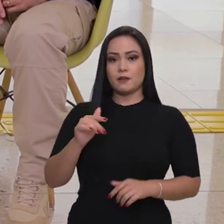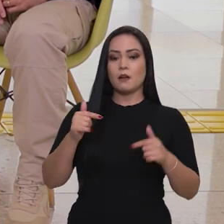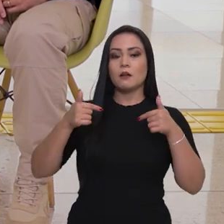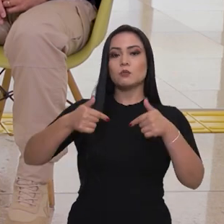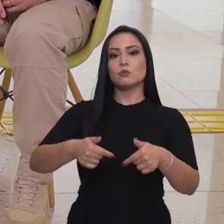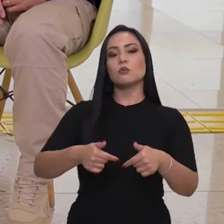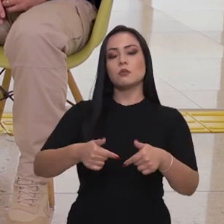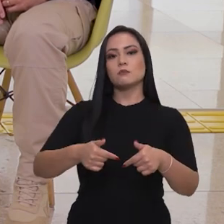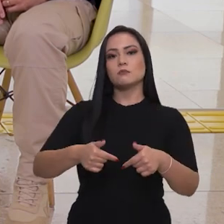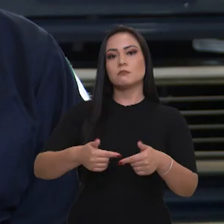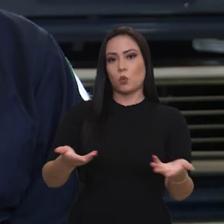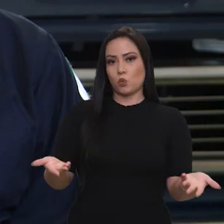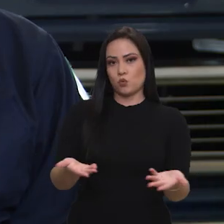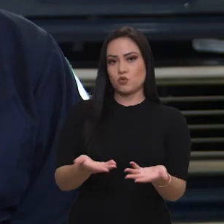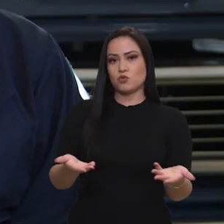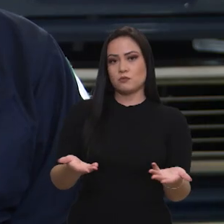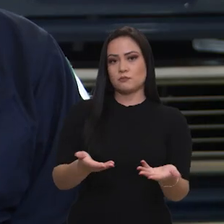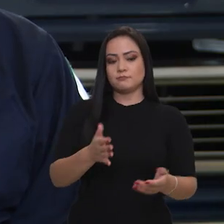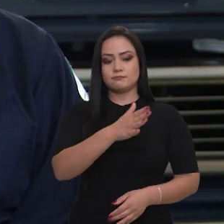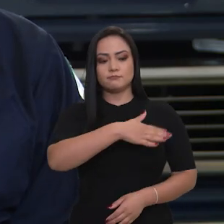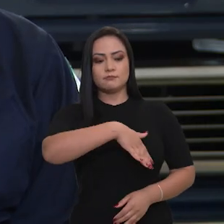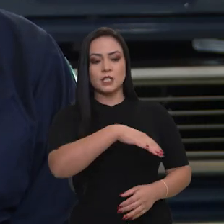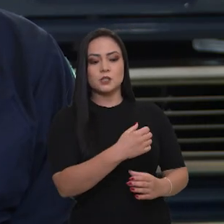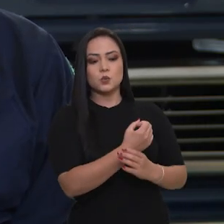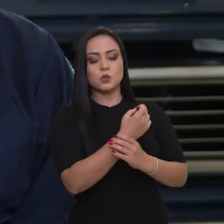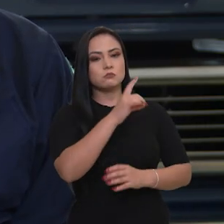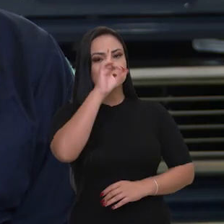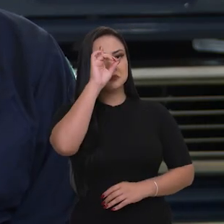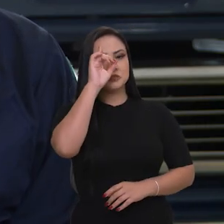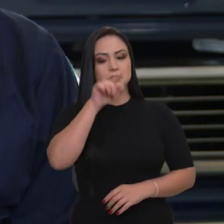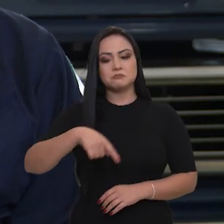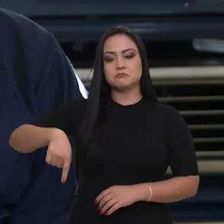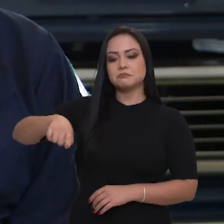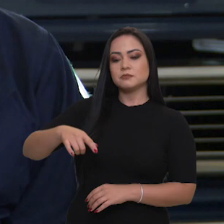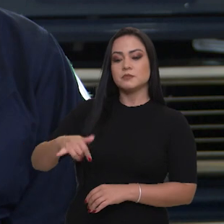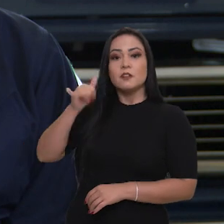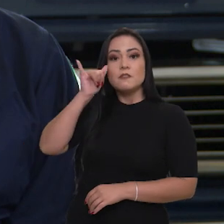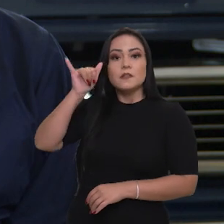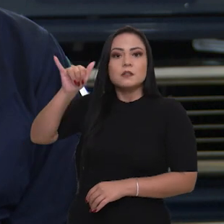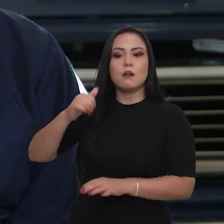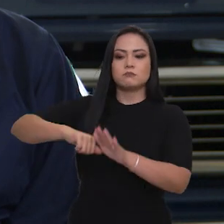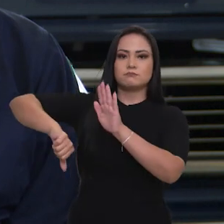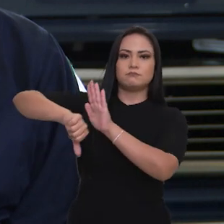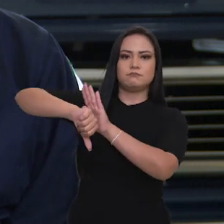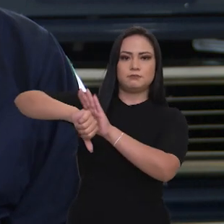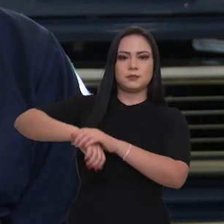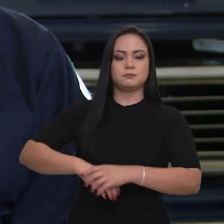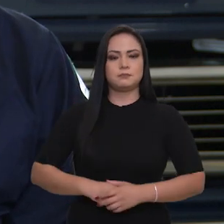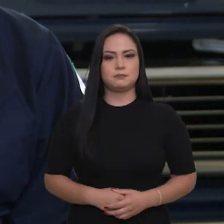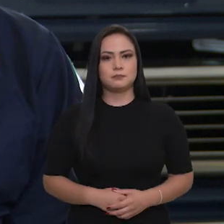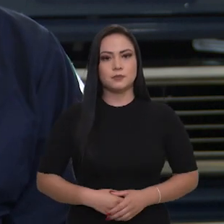Federal atua, hoje, tanto na segurança viária, quanto no combate ao crime.